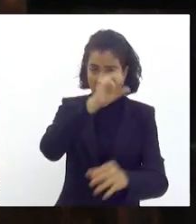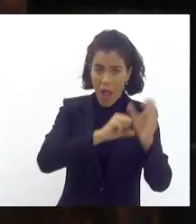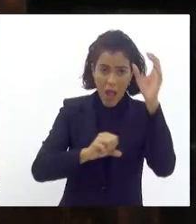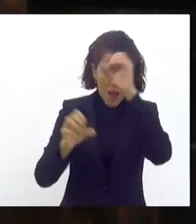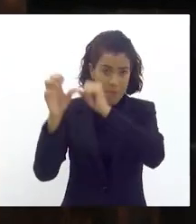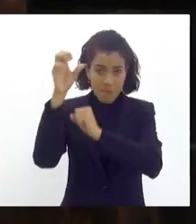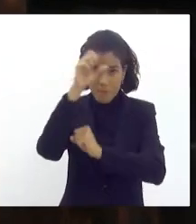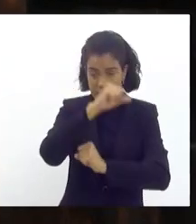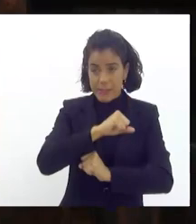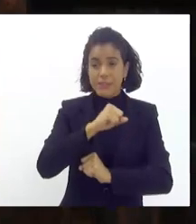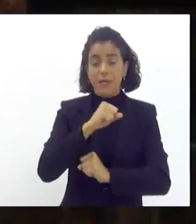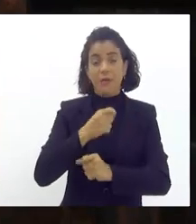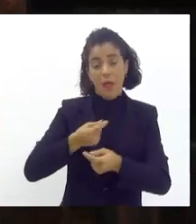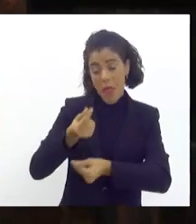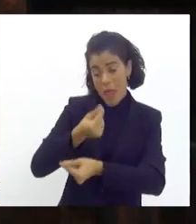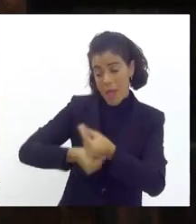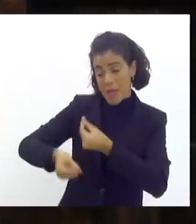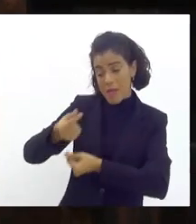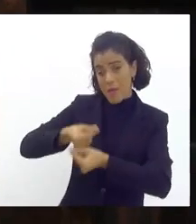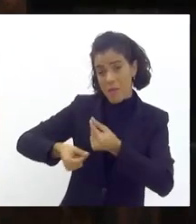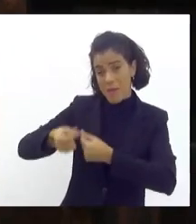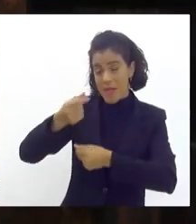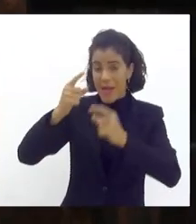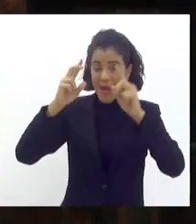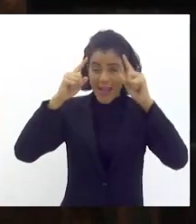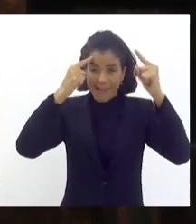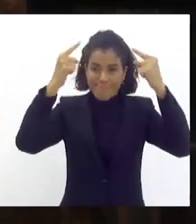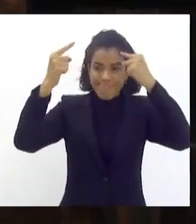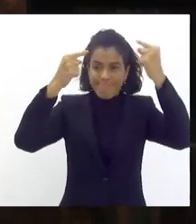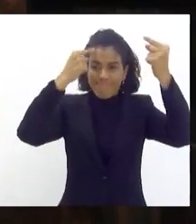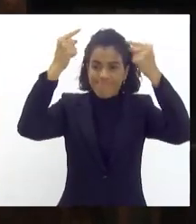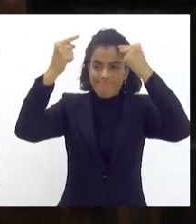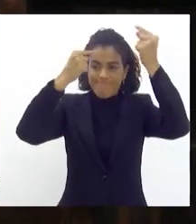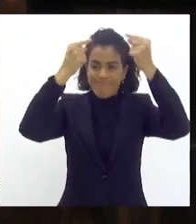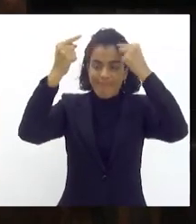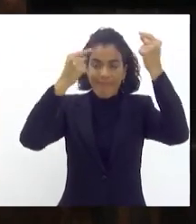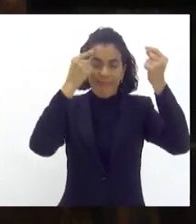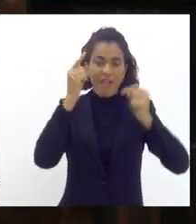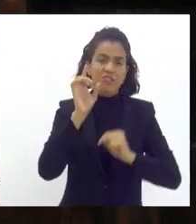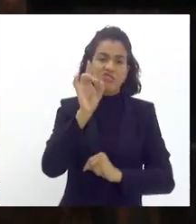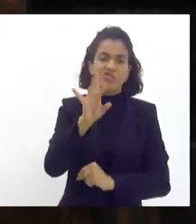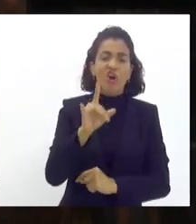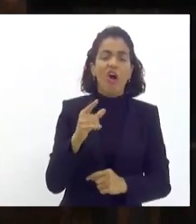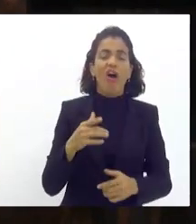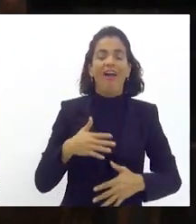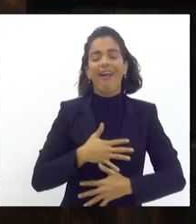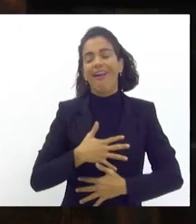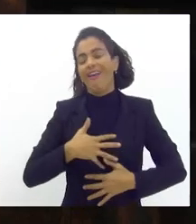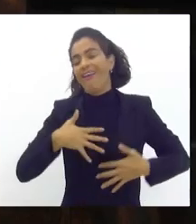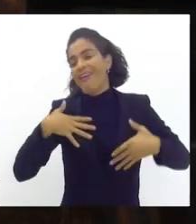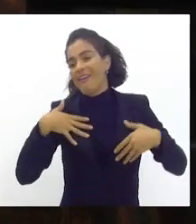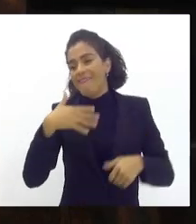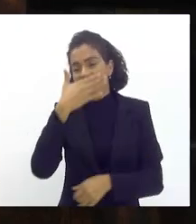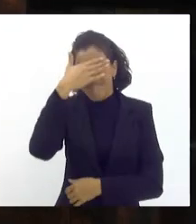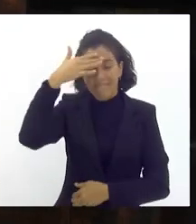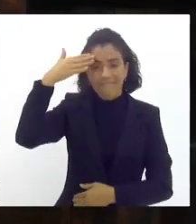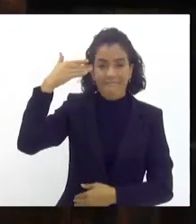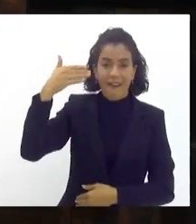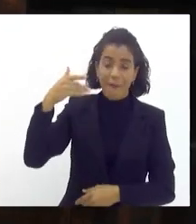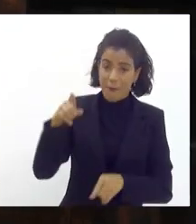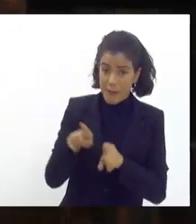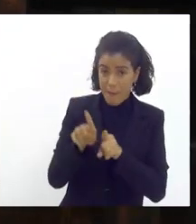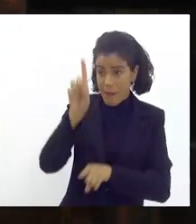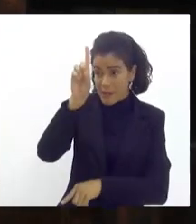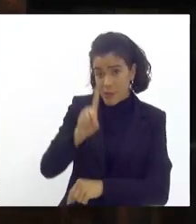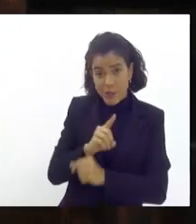de economia criativa como muito foi bem dito aqui e elas acham que apenas a diversão é lazer e também sendo isso é